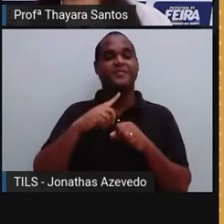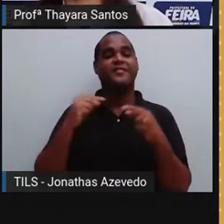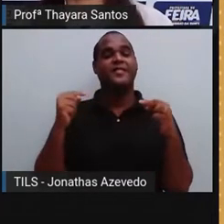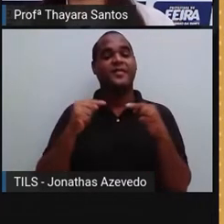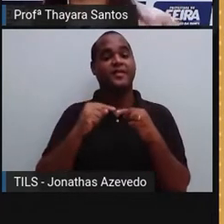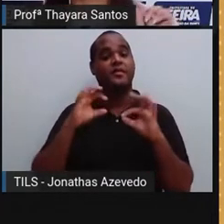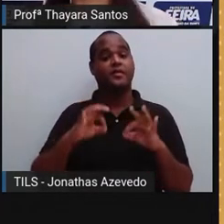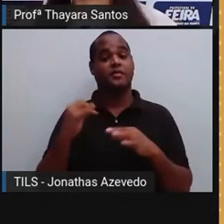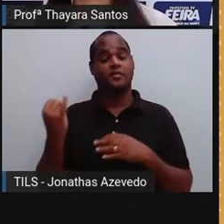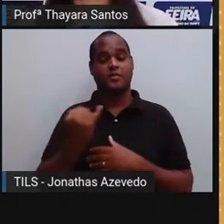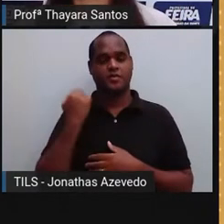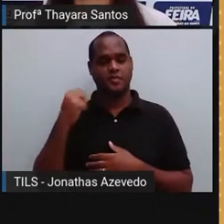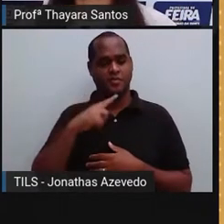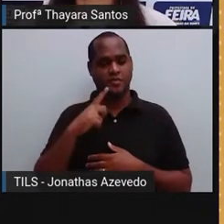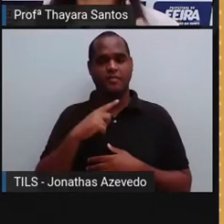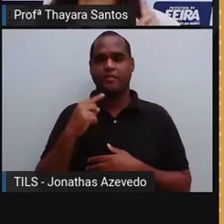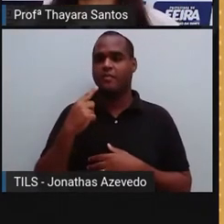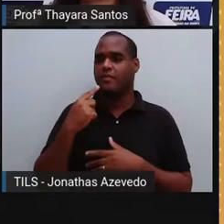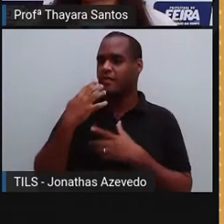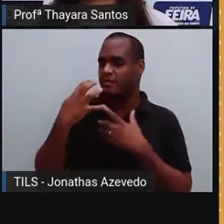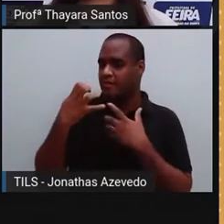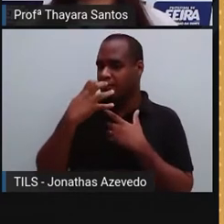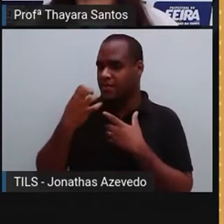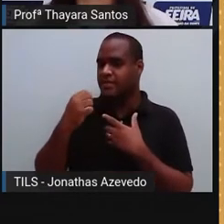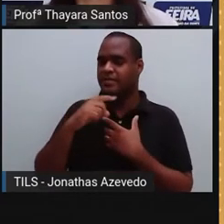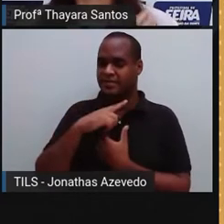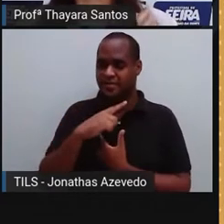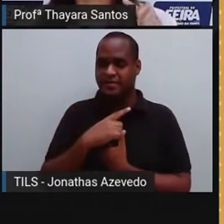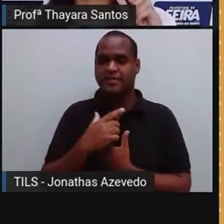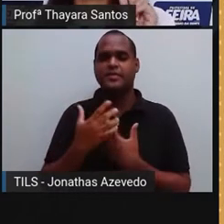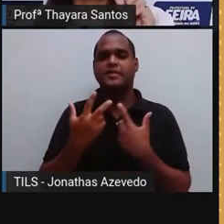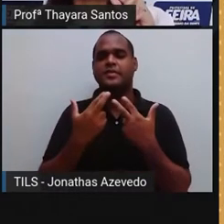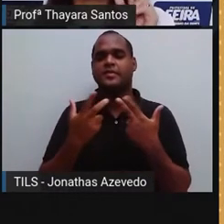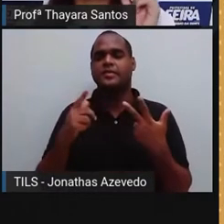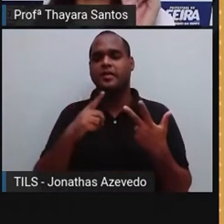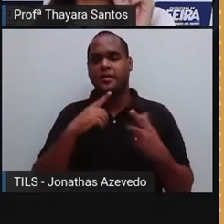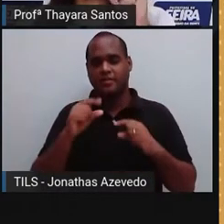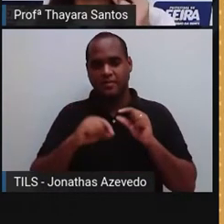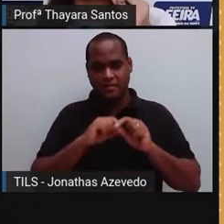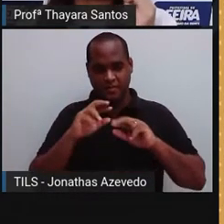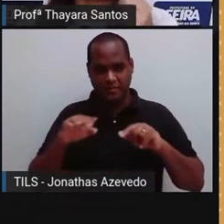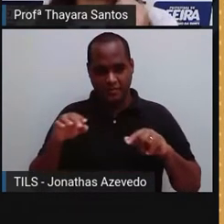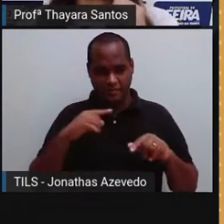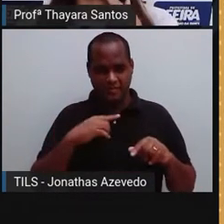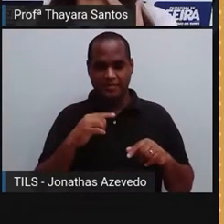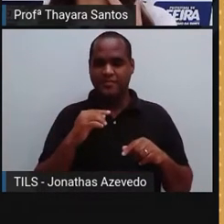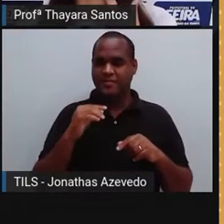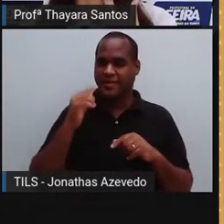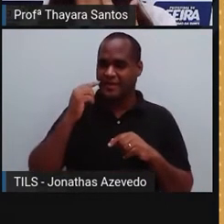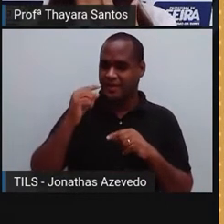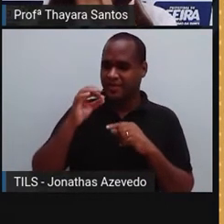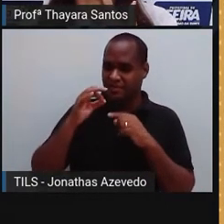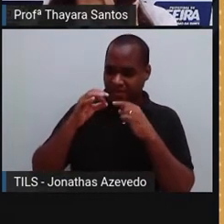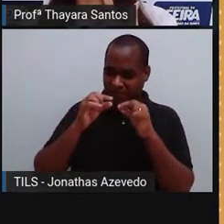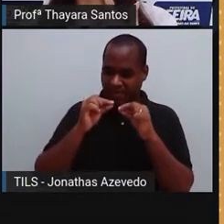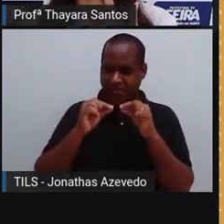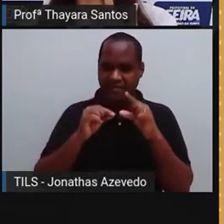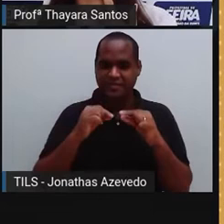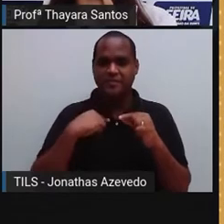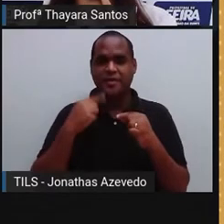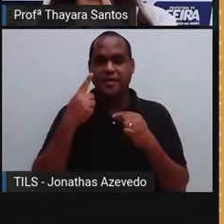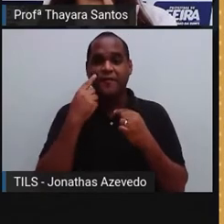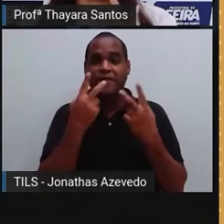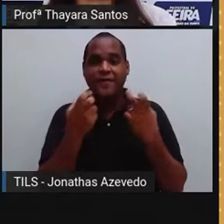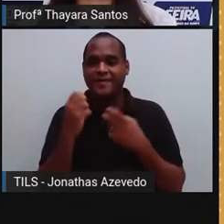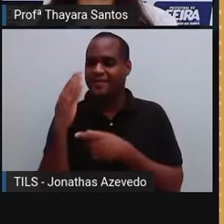específico da língua, são as papilas gustativas. As papilas gustativas são os botõezinhos que a gente tem na língua. Se a gente olha a